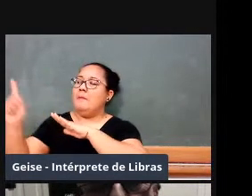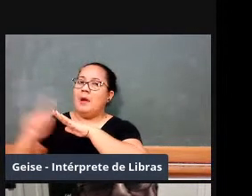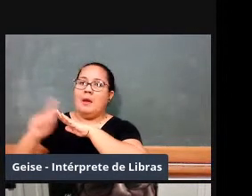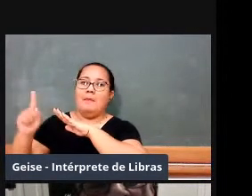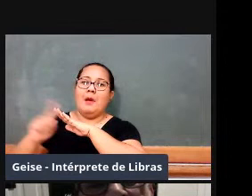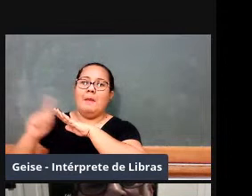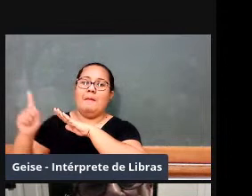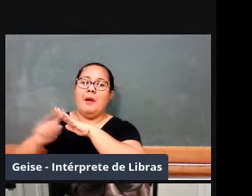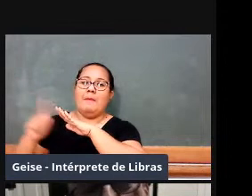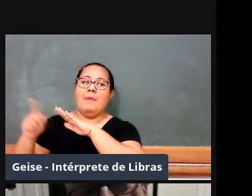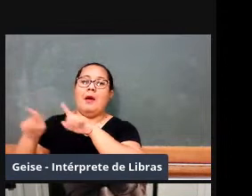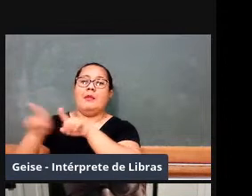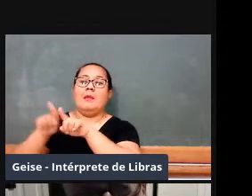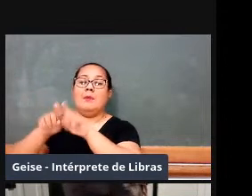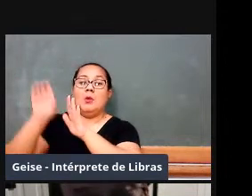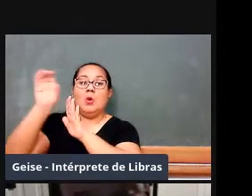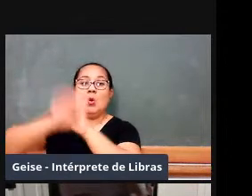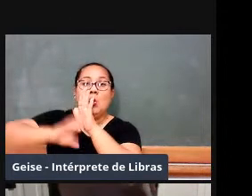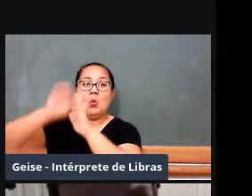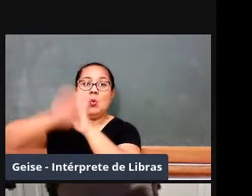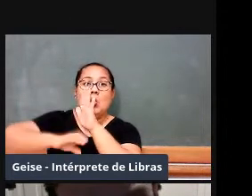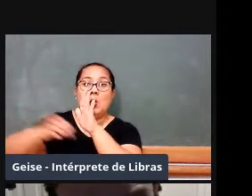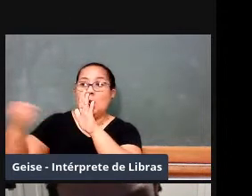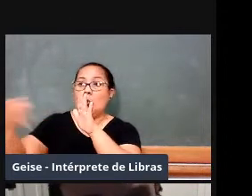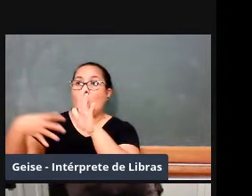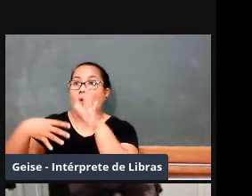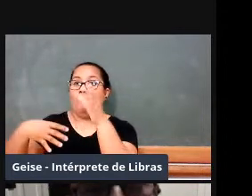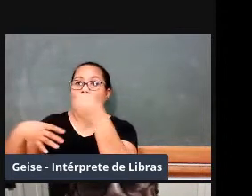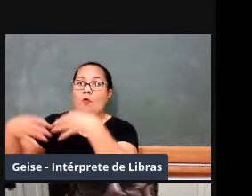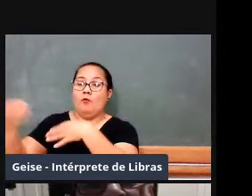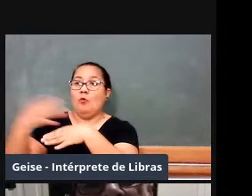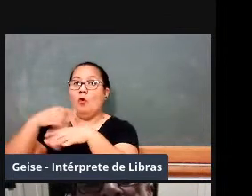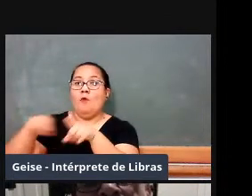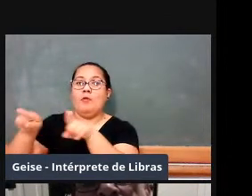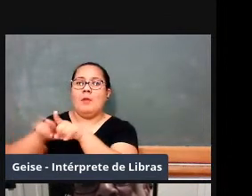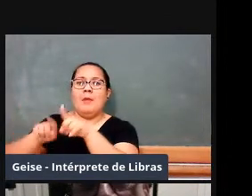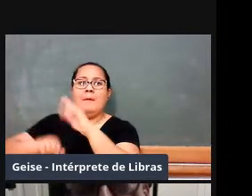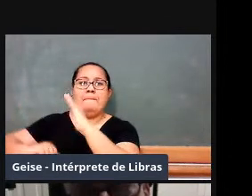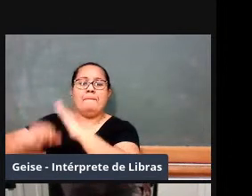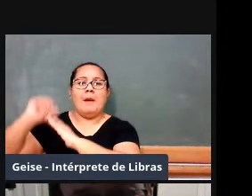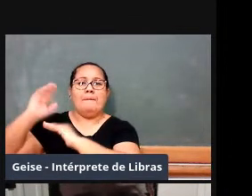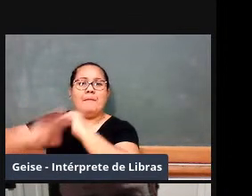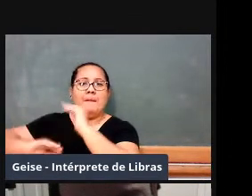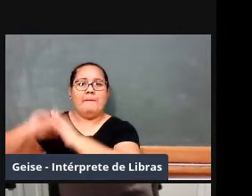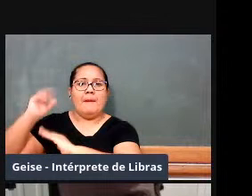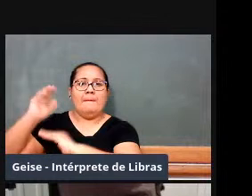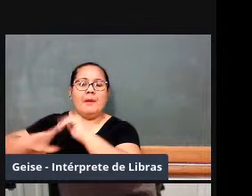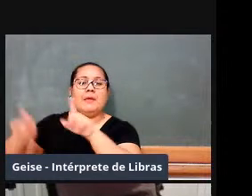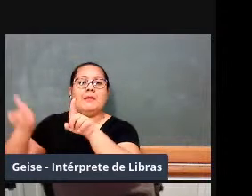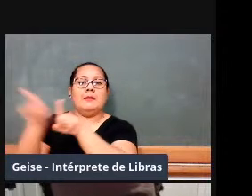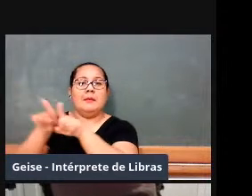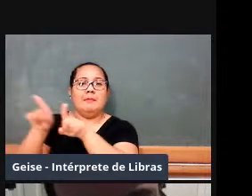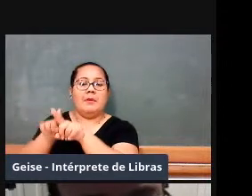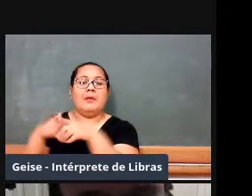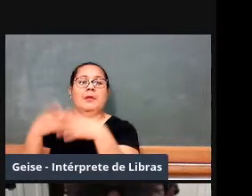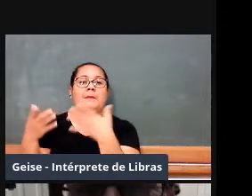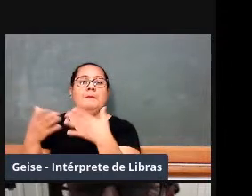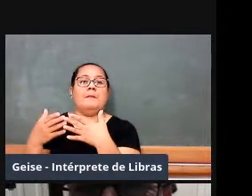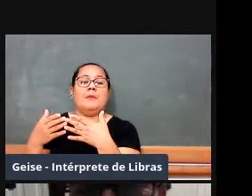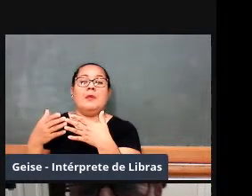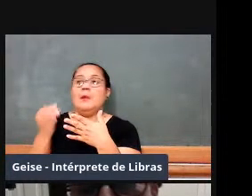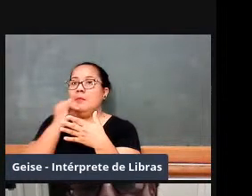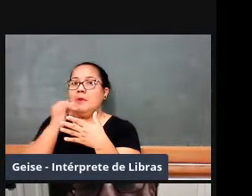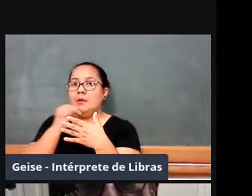internacionais, não é? A chegada das competências, a ideia de que os ensinos não